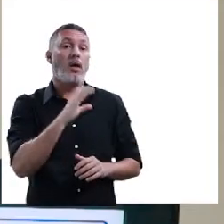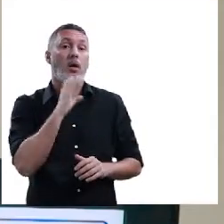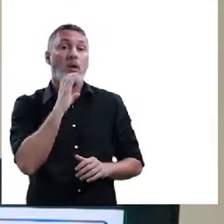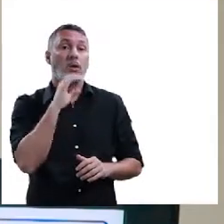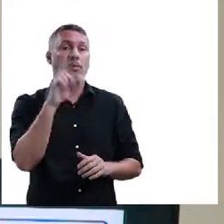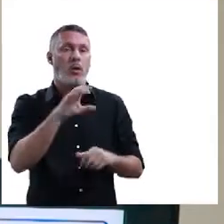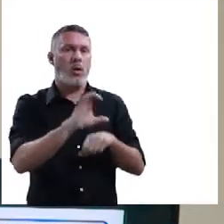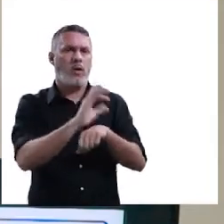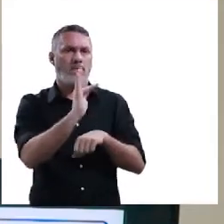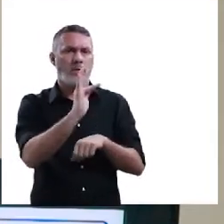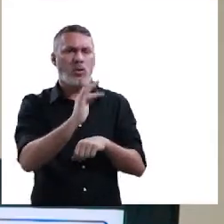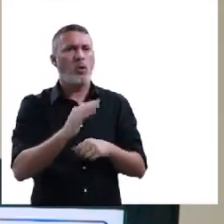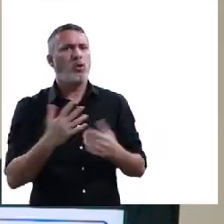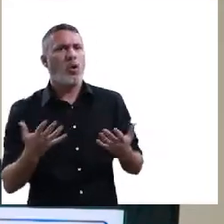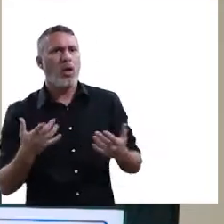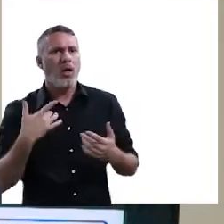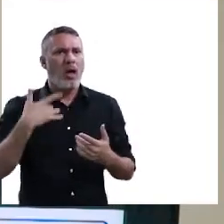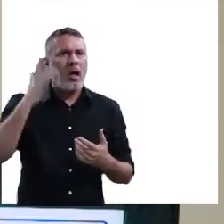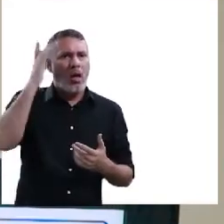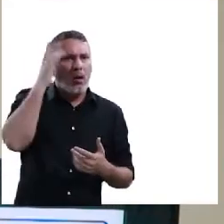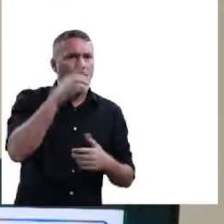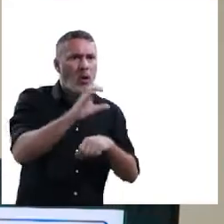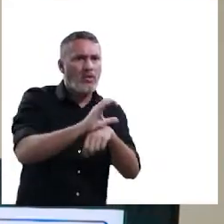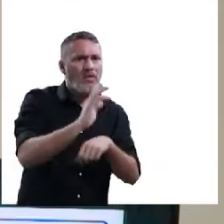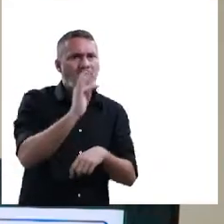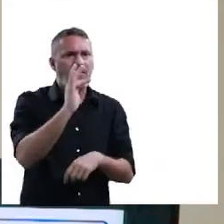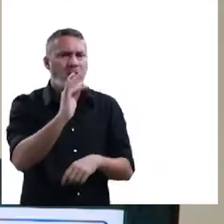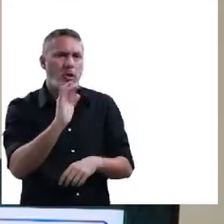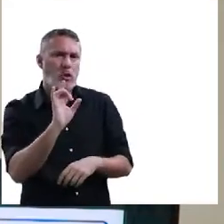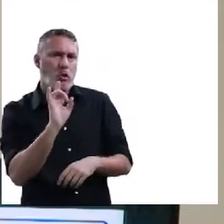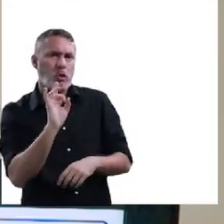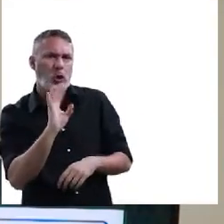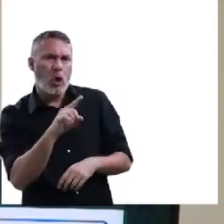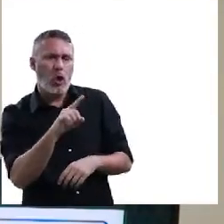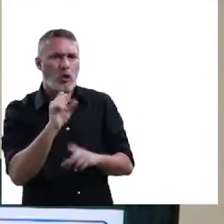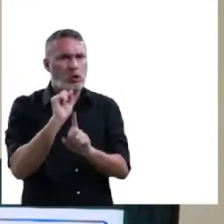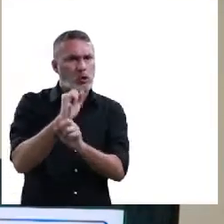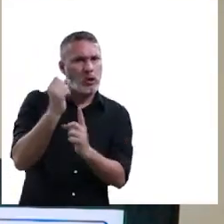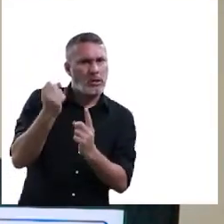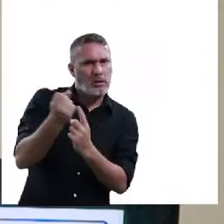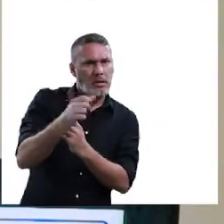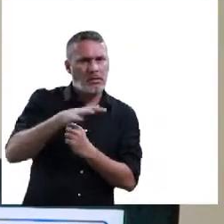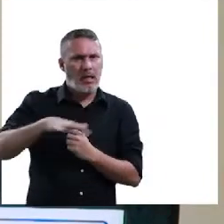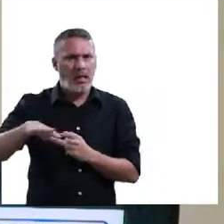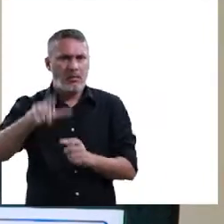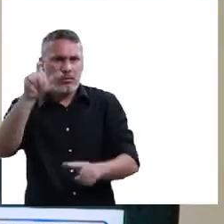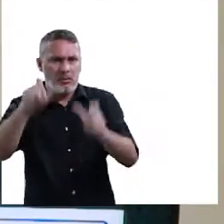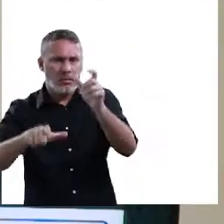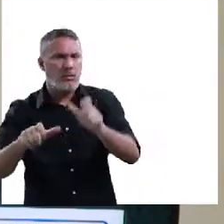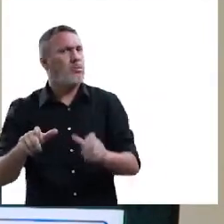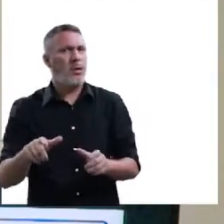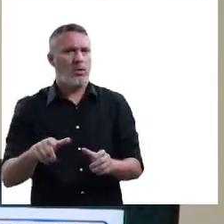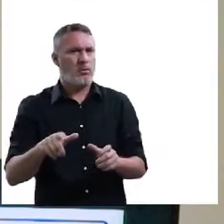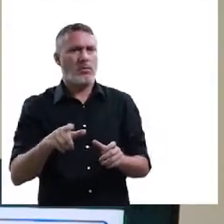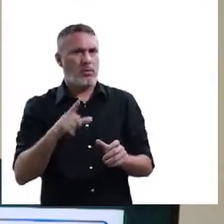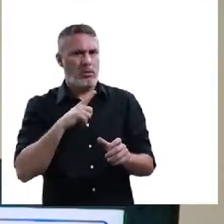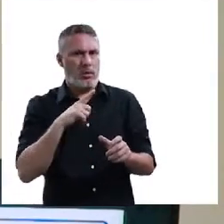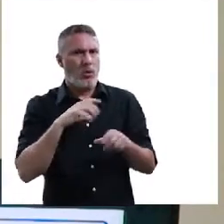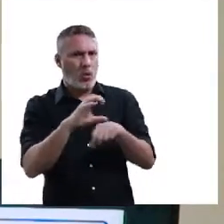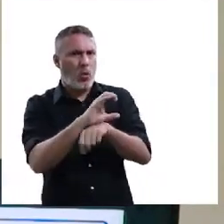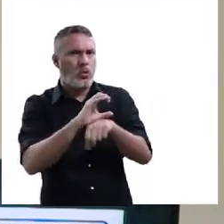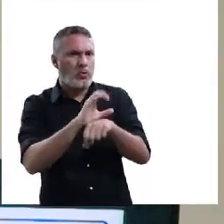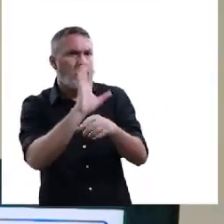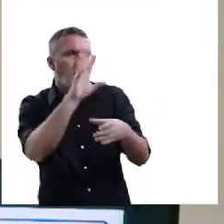como área do conhecimento a nossa Constituição Federal. Nossa! Eu achei que a Constituição Federal era apenas para a sociedade,